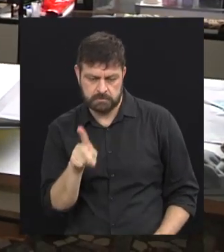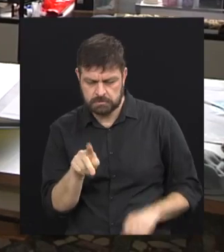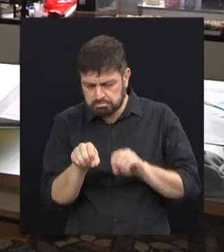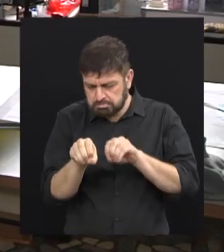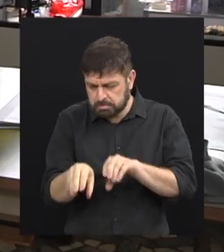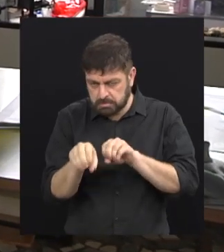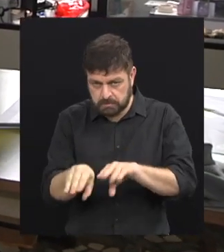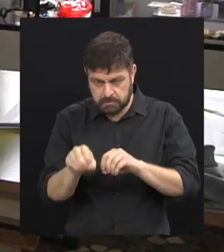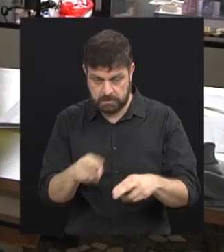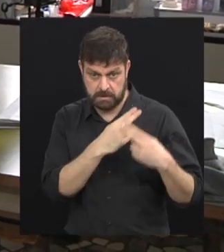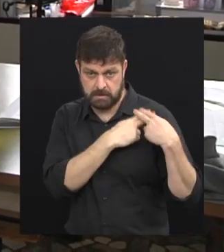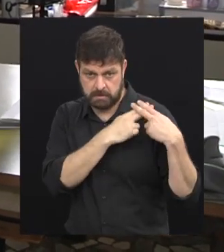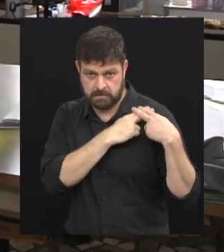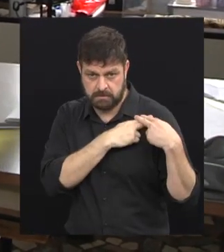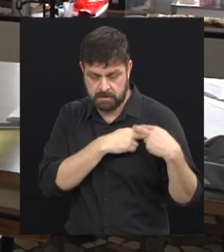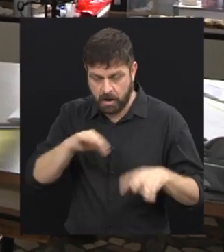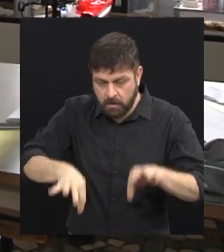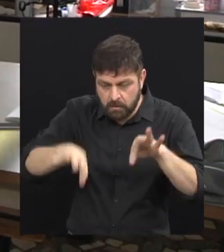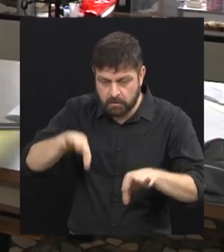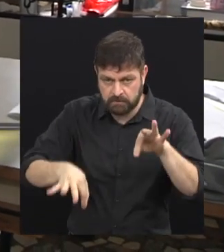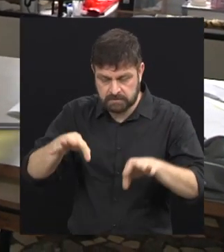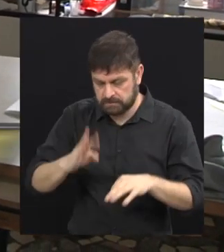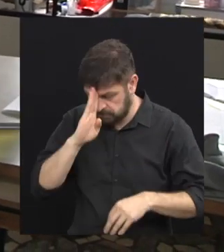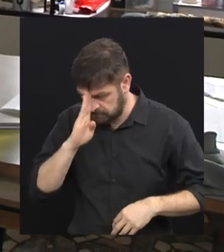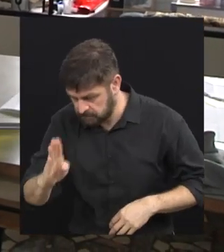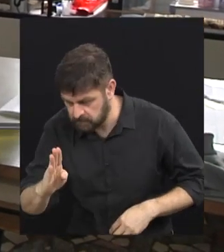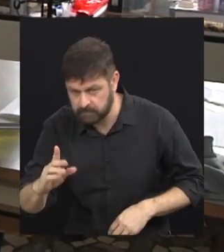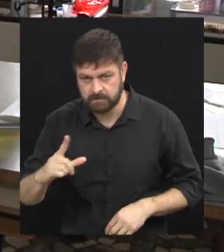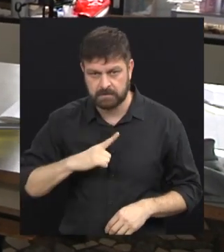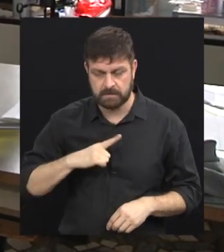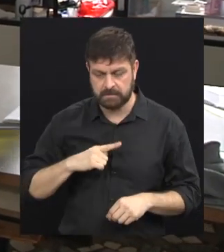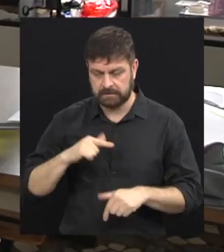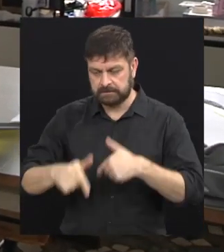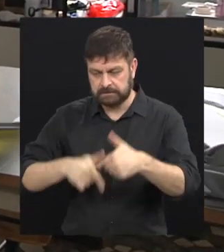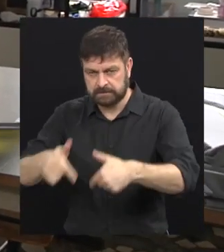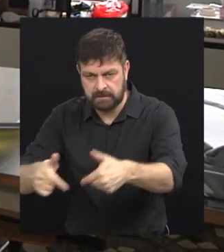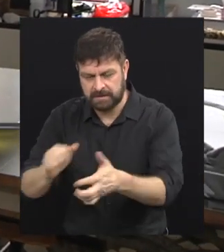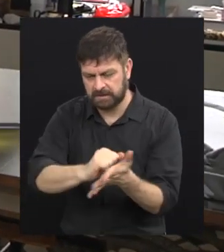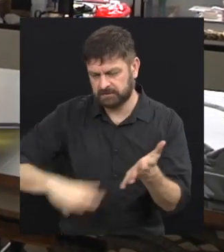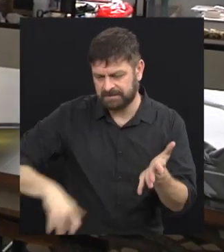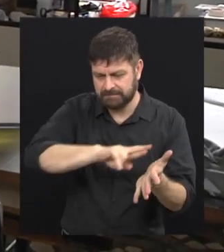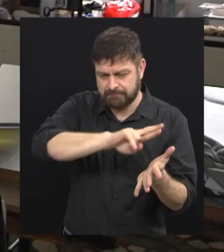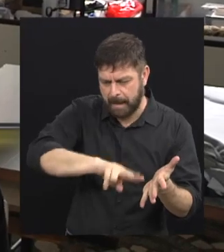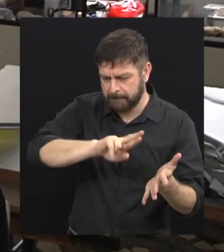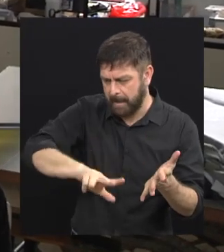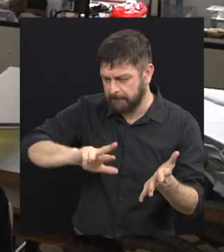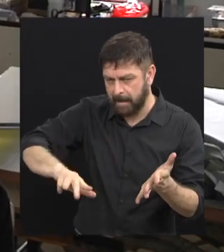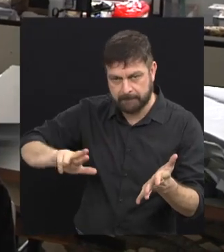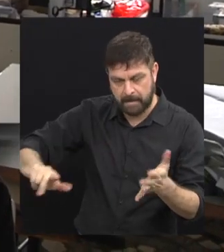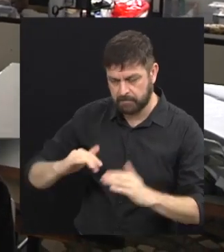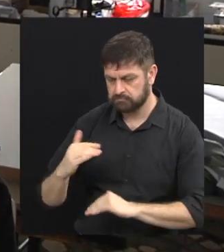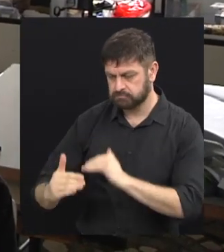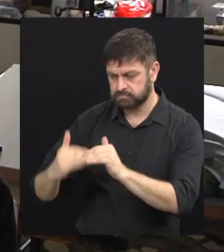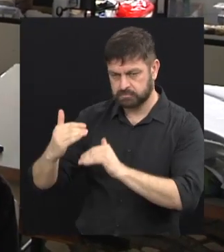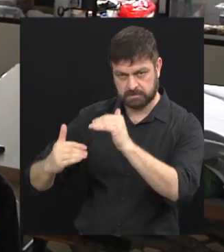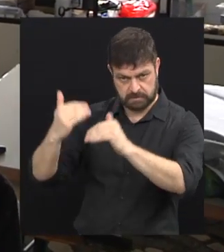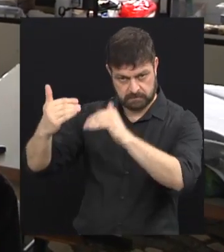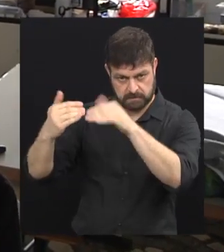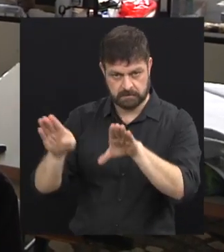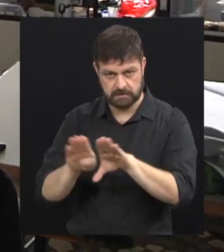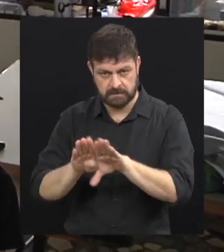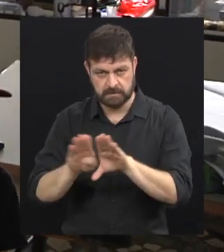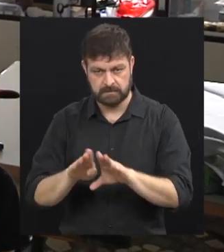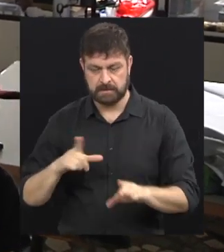responsável pela oficina de referência. Nele, ele trabalha várias atividades de desenvolvimento, né? E